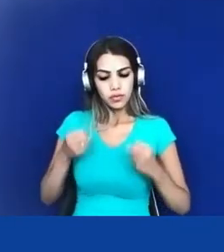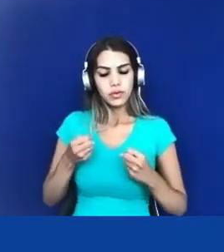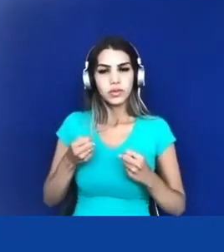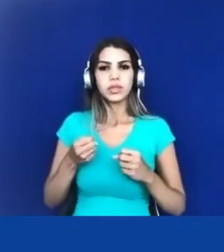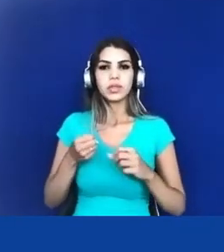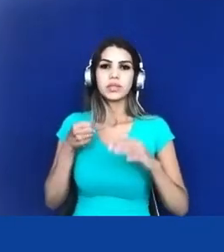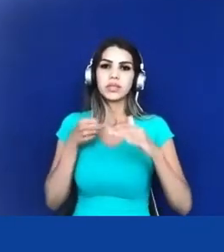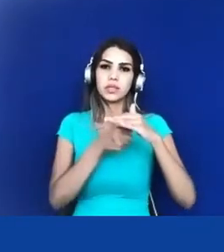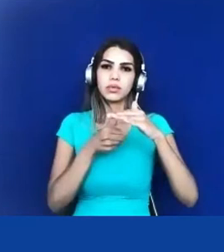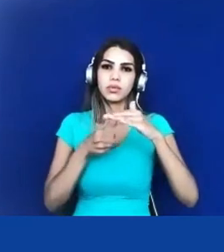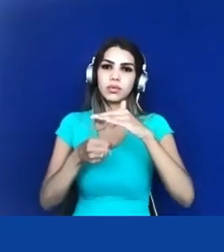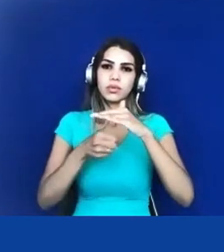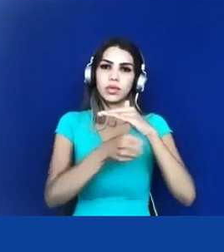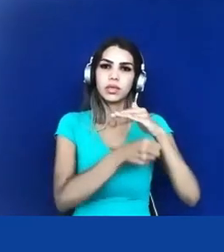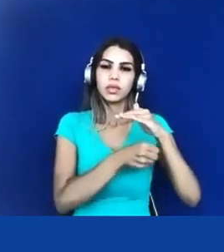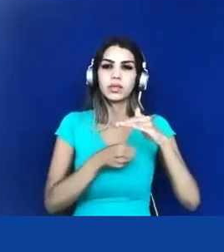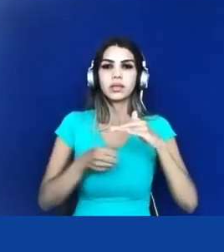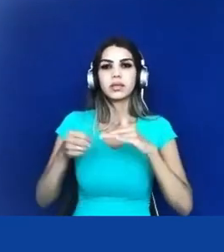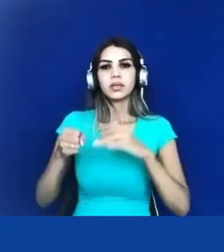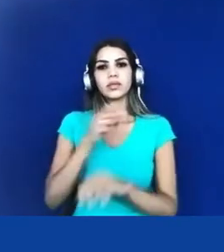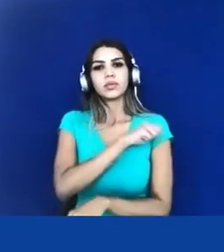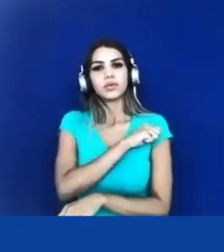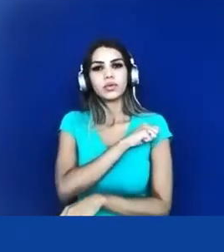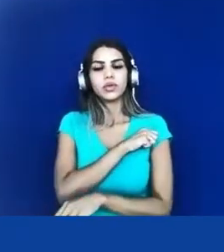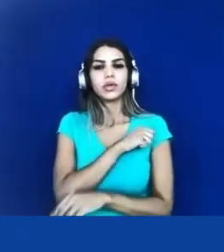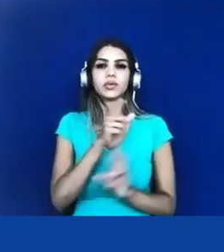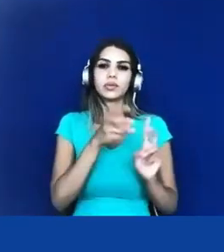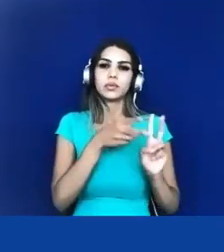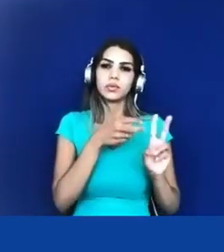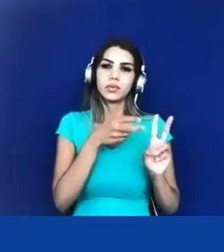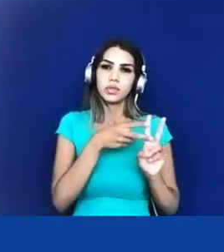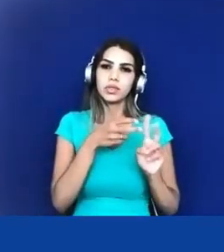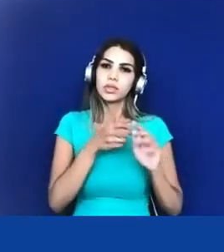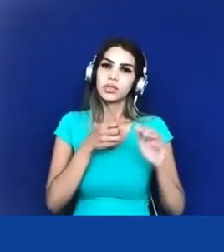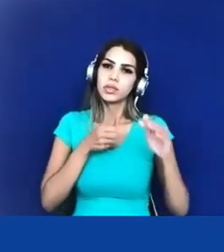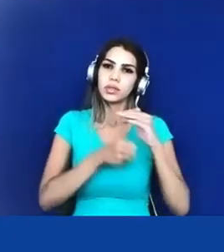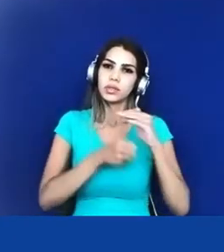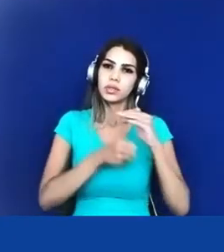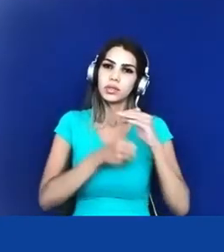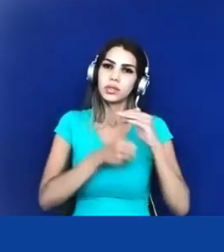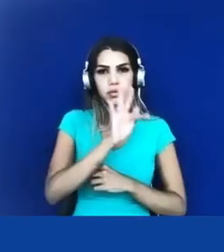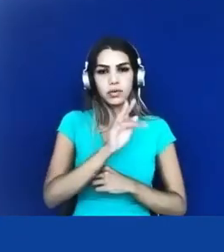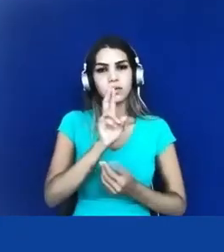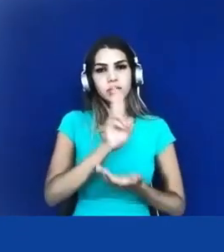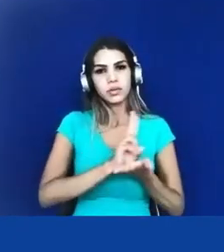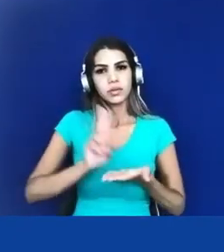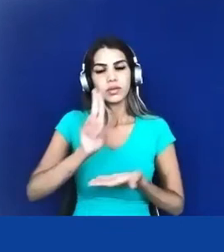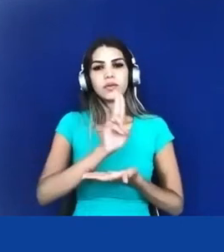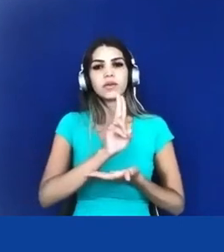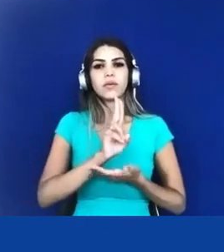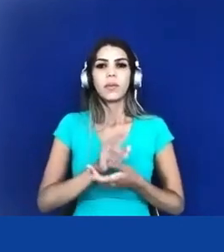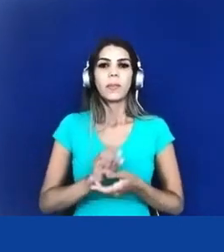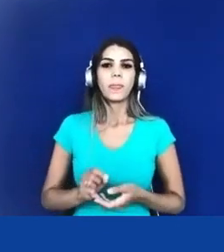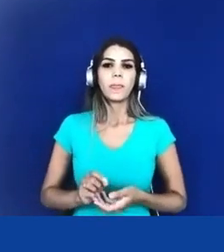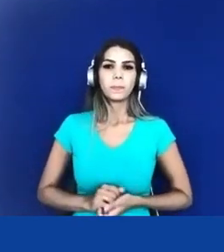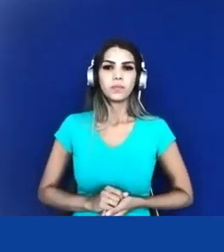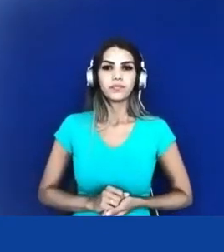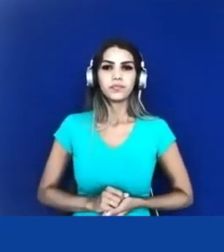indígenas de forma diferenciada nas universidades o que teve também como gerador dos